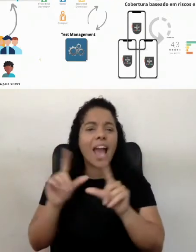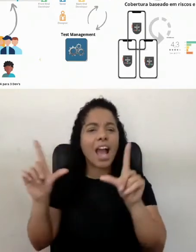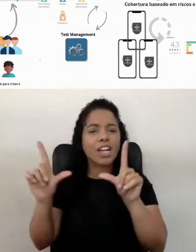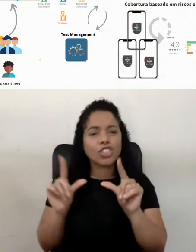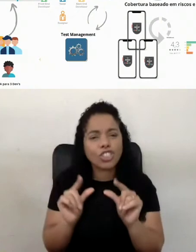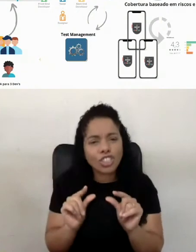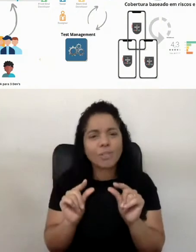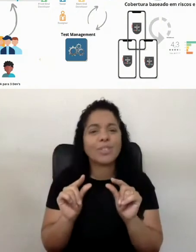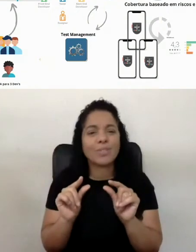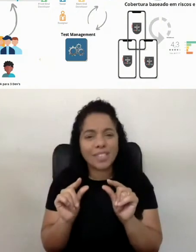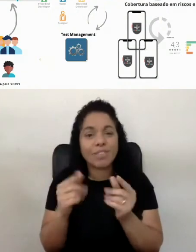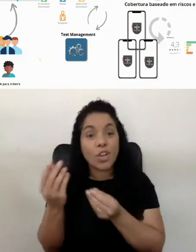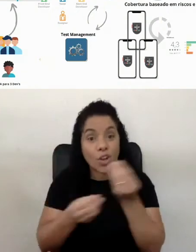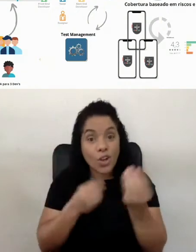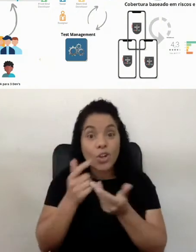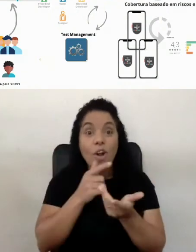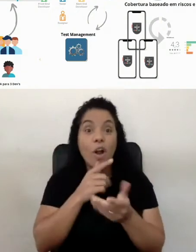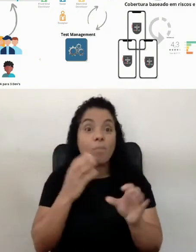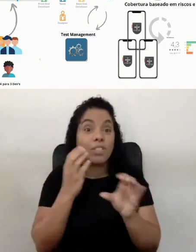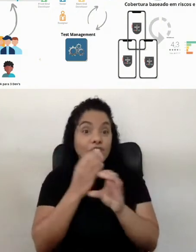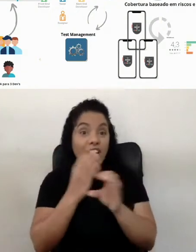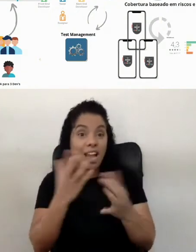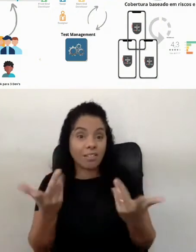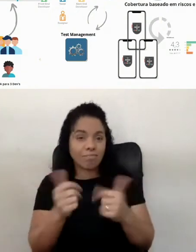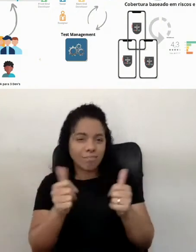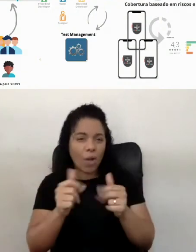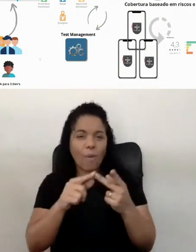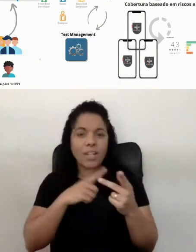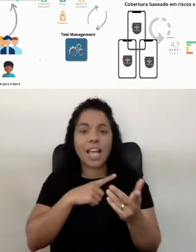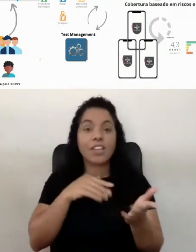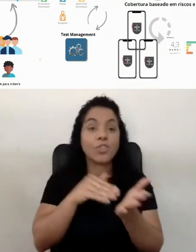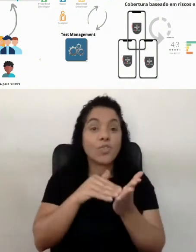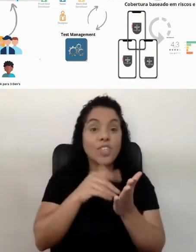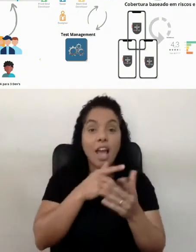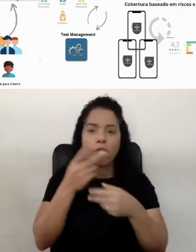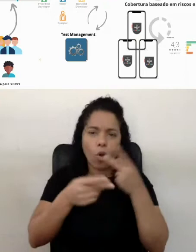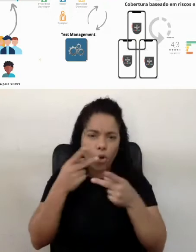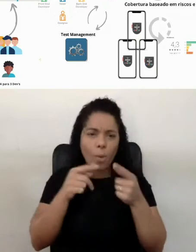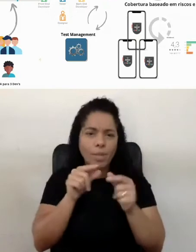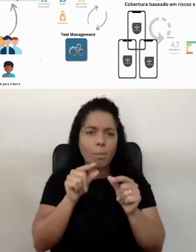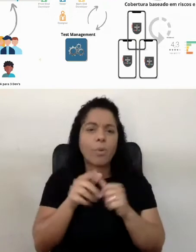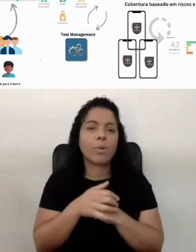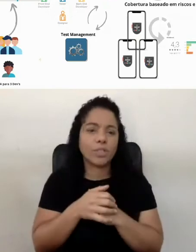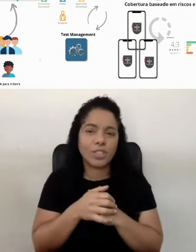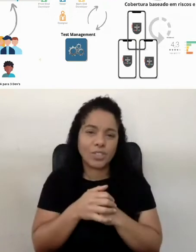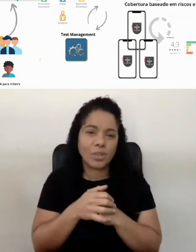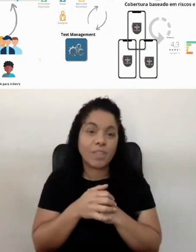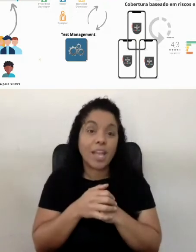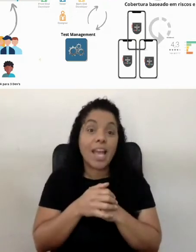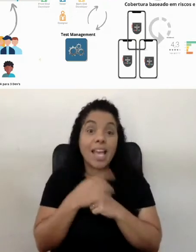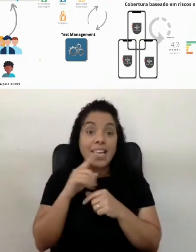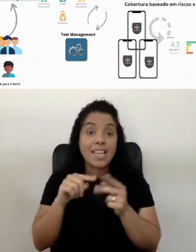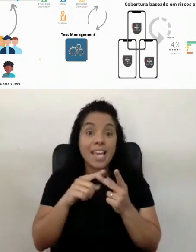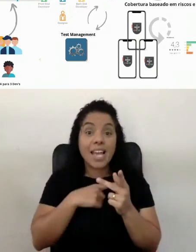com uma pegada mais de engenharia da qualidade, né? Que é, no finalzinho ali, eu vou comentar um pouco sobre isso. E aí